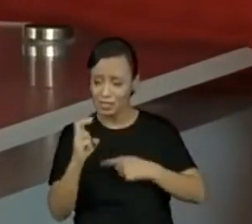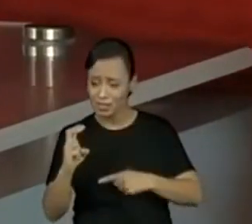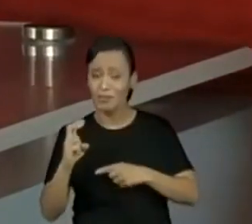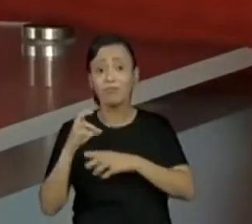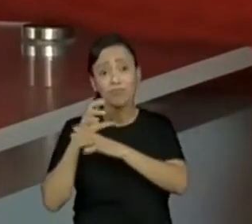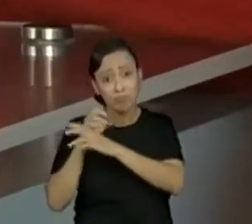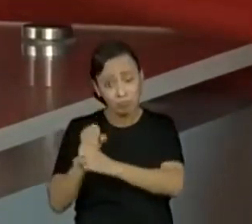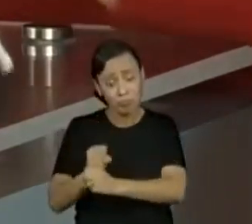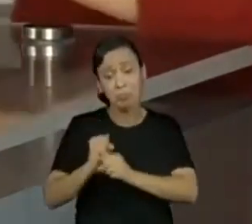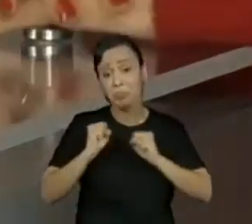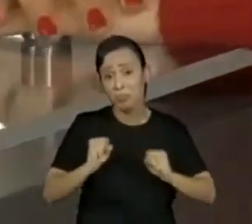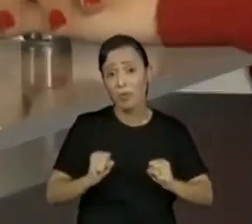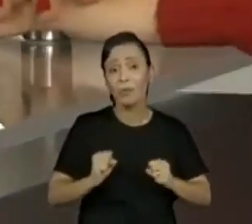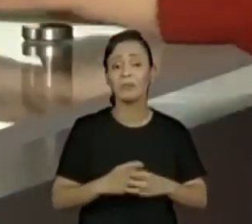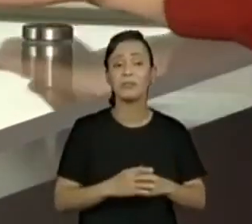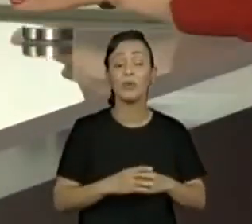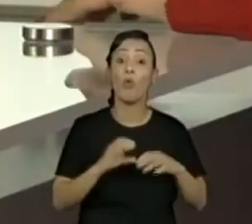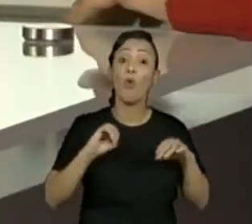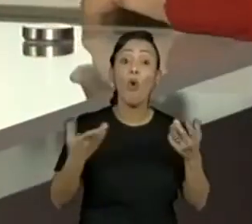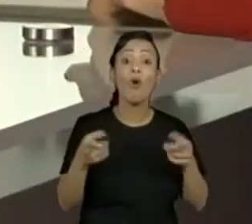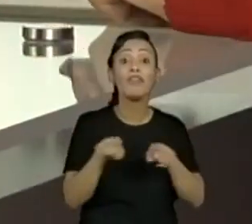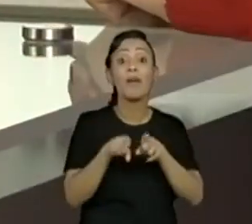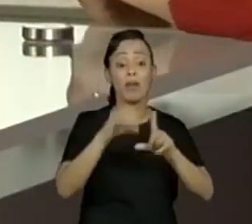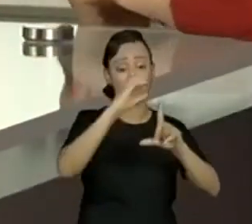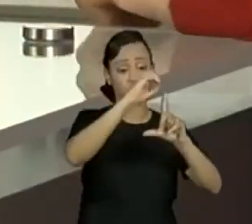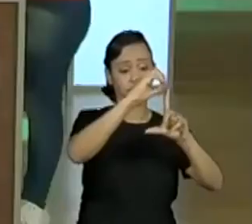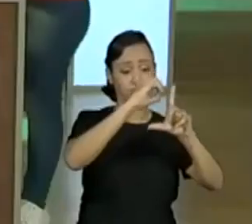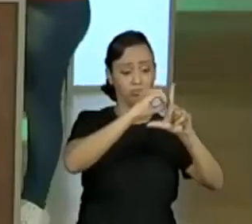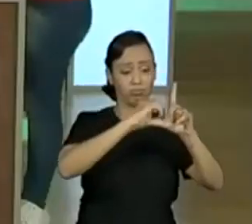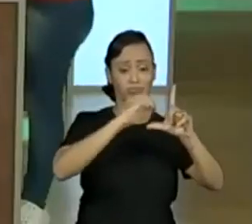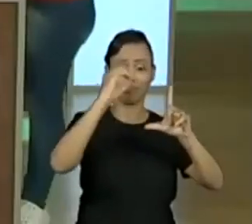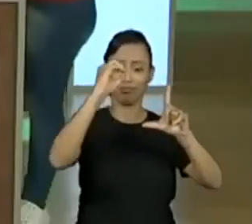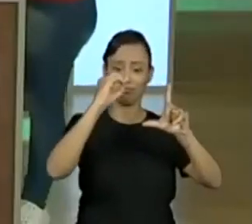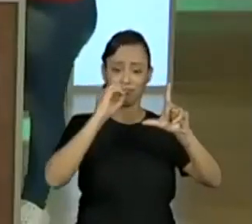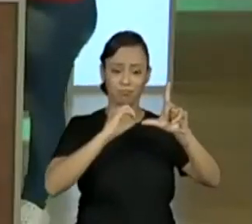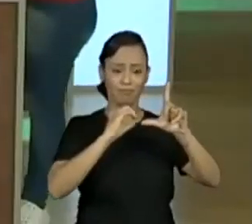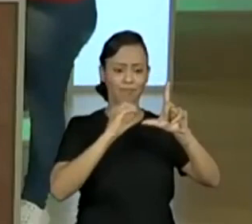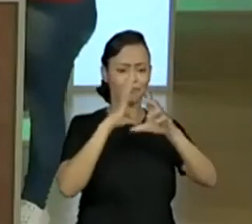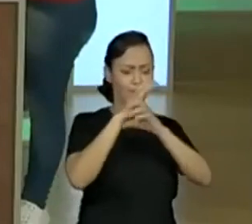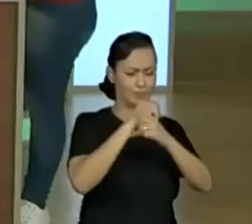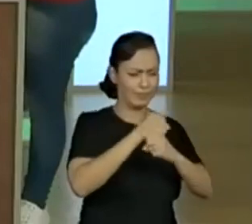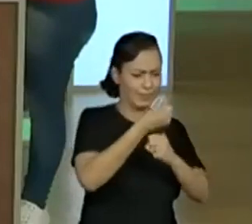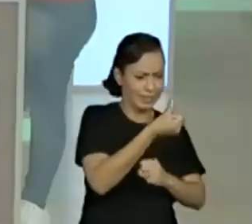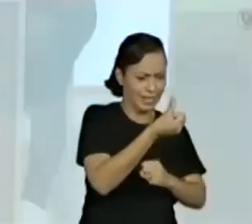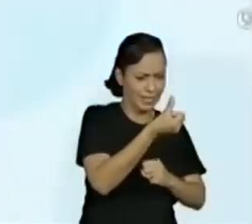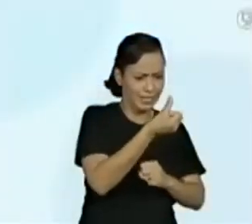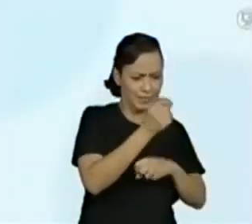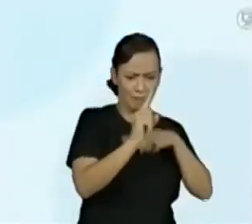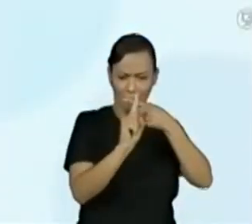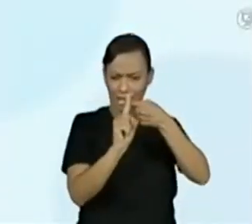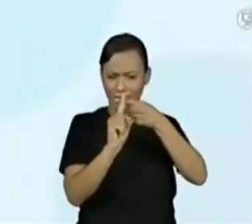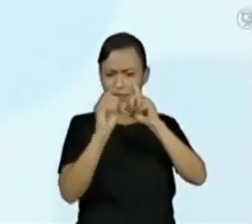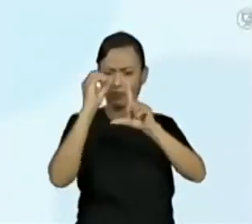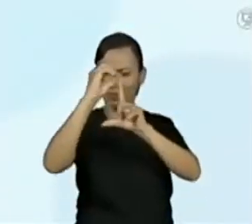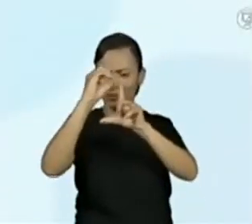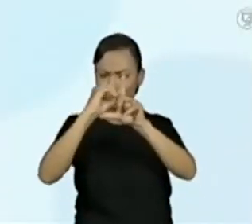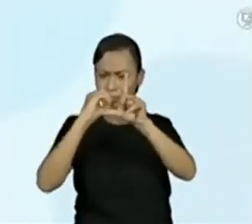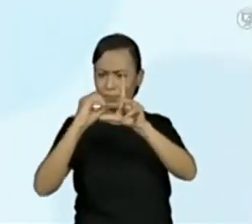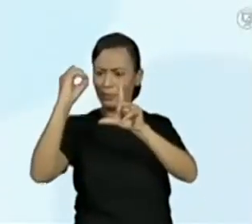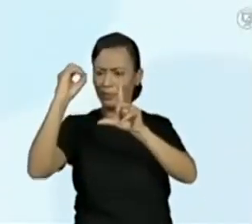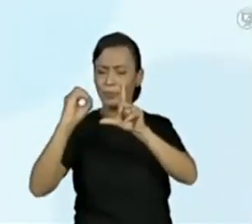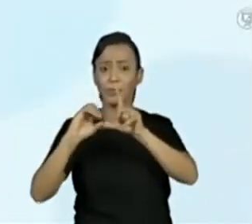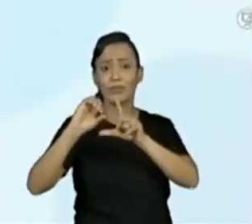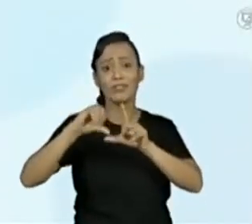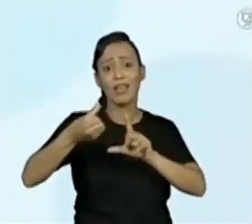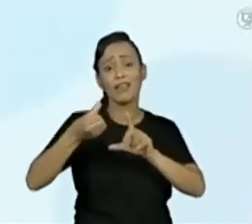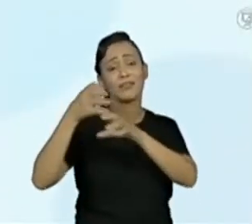bolinhas. Perfeito. Olha só. Vamos lá, então, em qual das jogadas a Lígia fez mais pontos? E agora, precisa voltar lá? Ah,